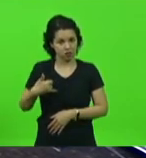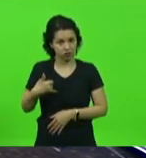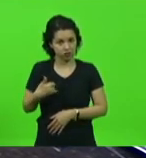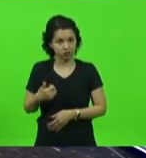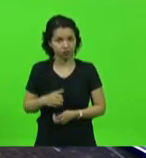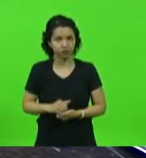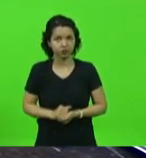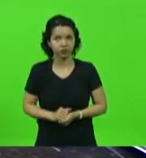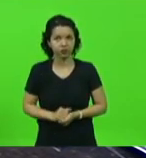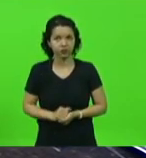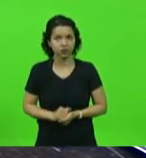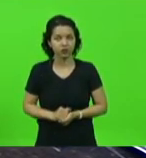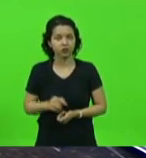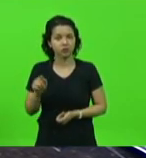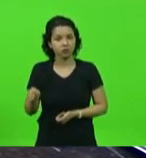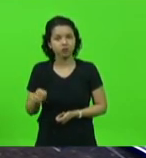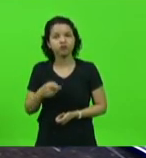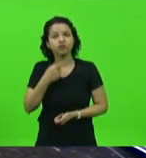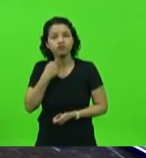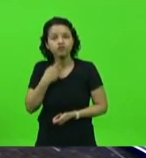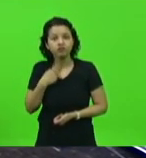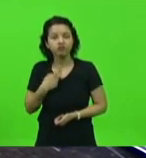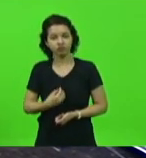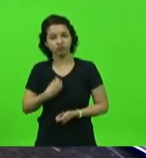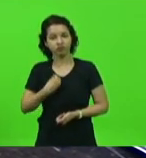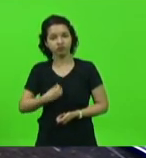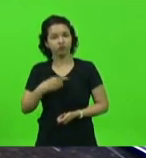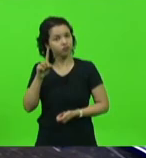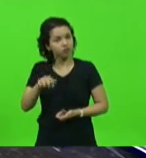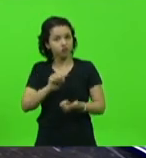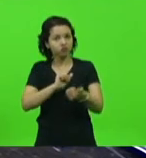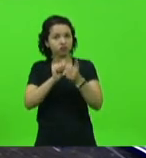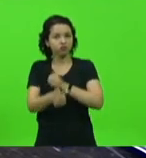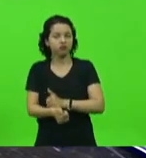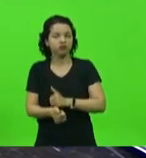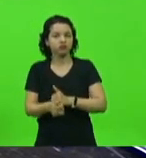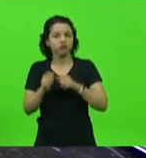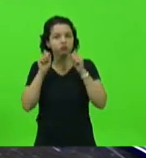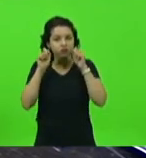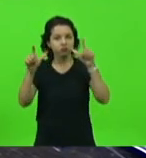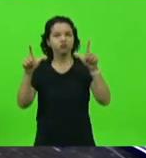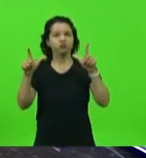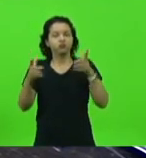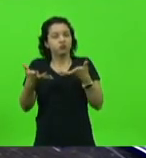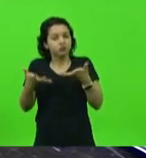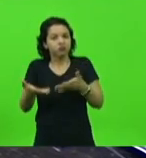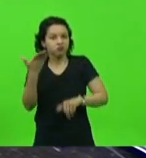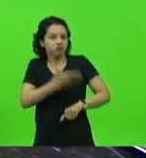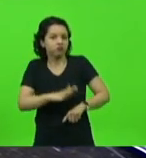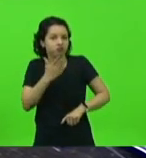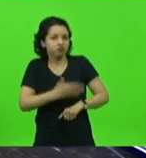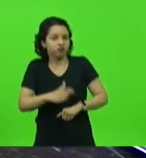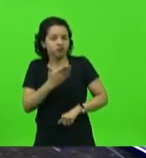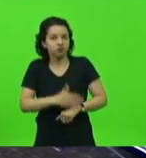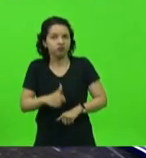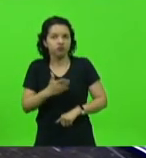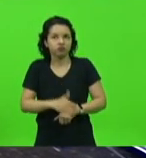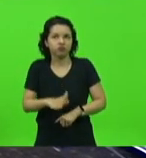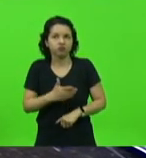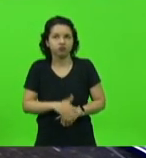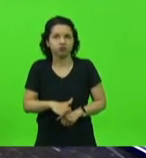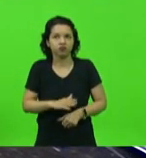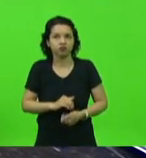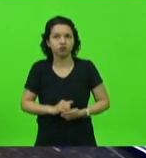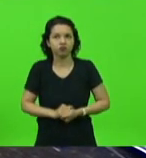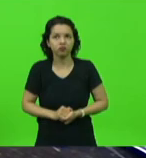a única motivação na vida é o esporte, acordar diariamente para treinar, para fazer aquilo